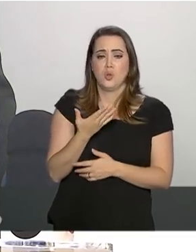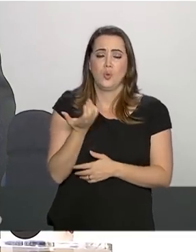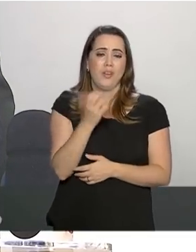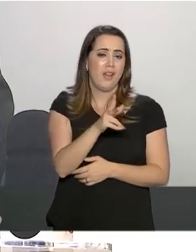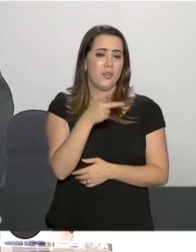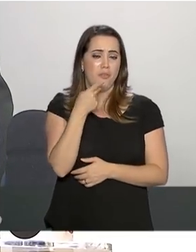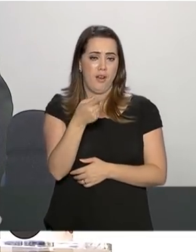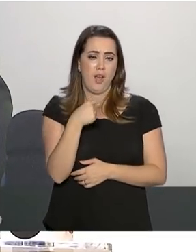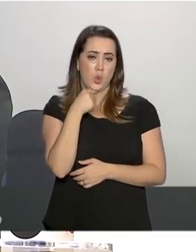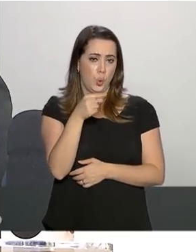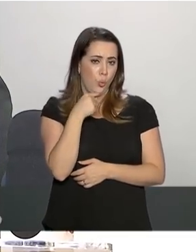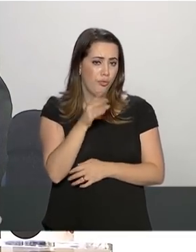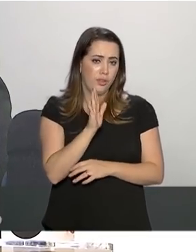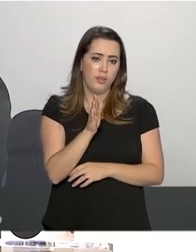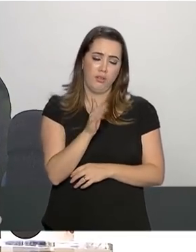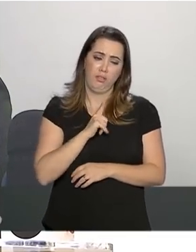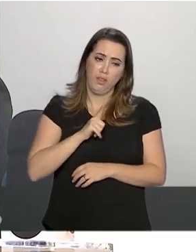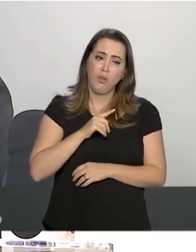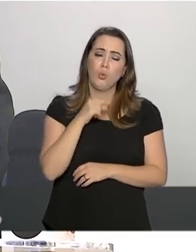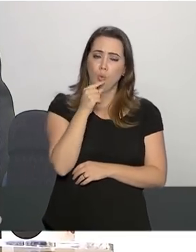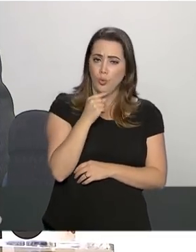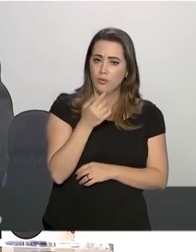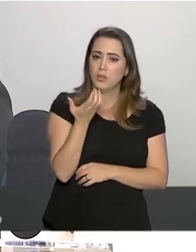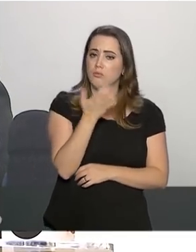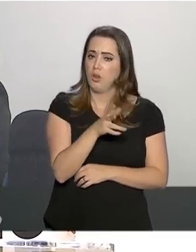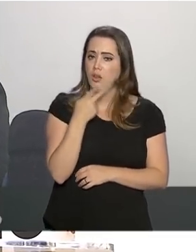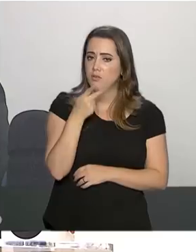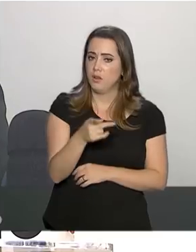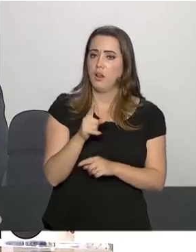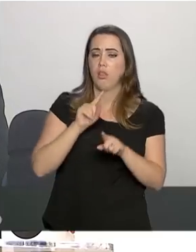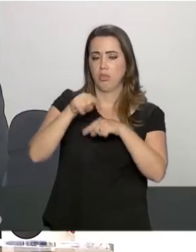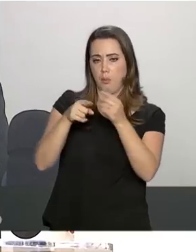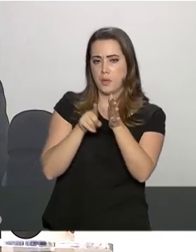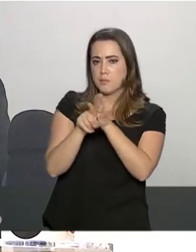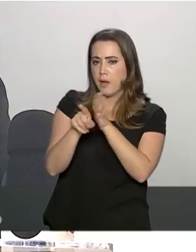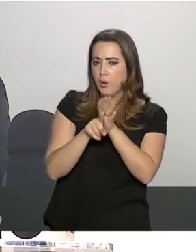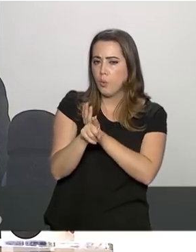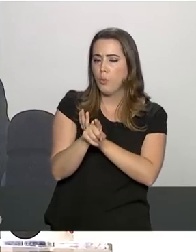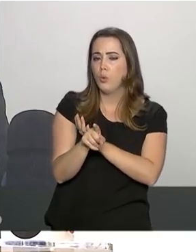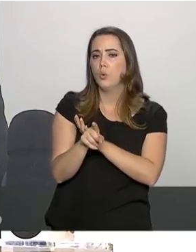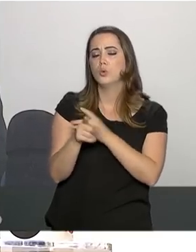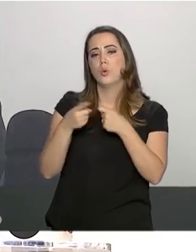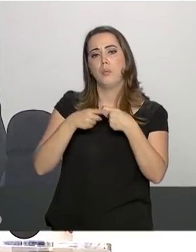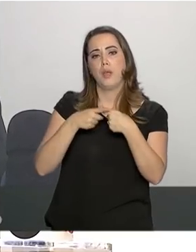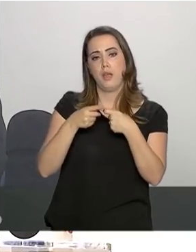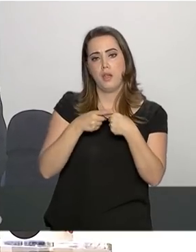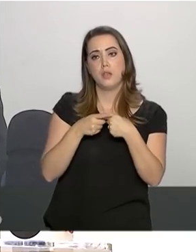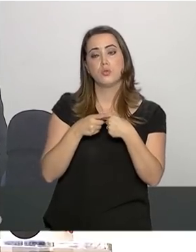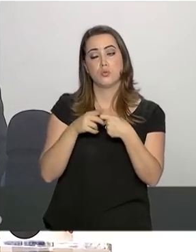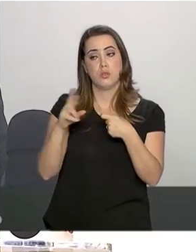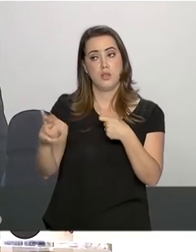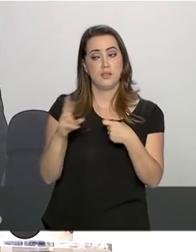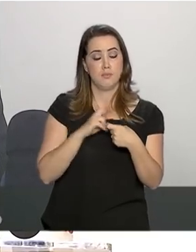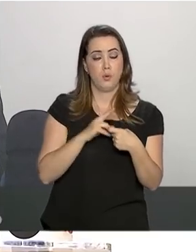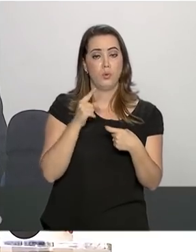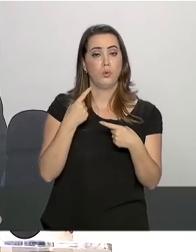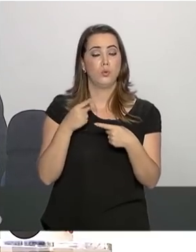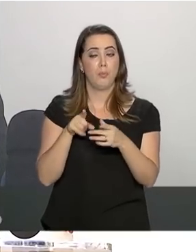consultar os médicos sobre a razão específica de ele não ter autorização para iniciar esse processo de caminhada.